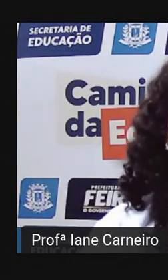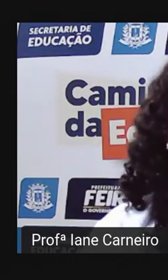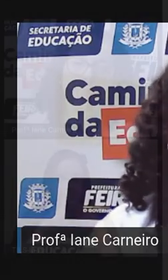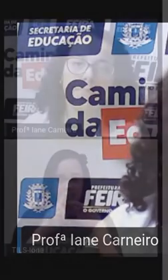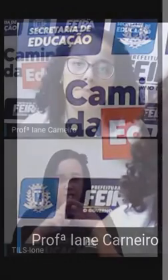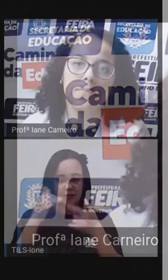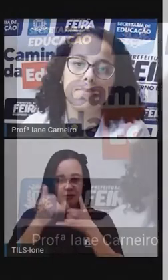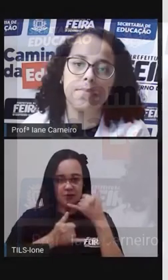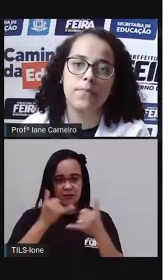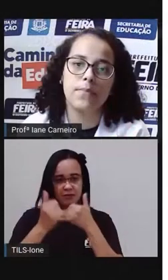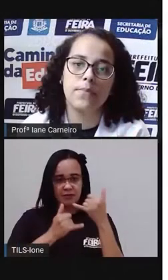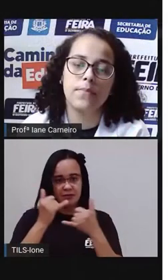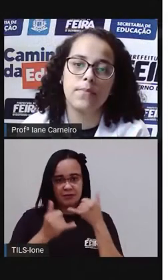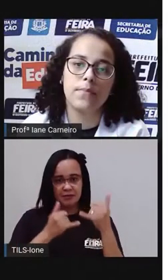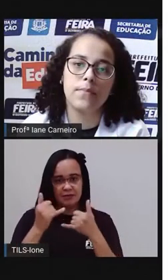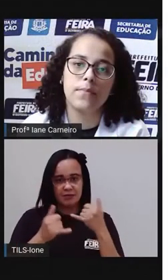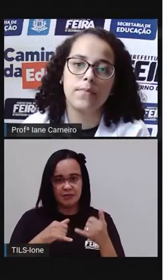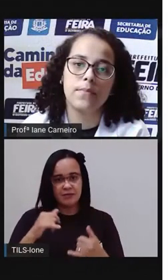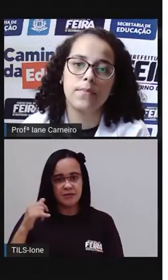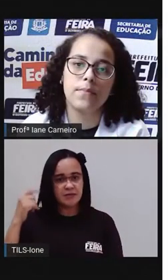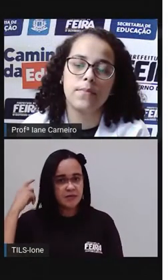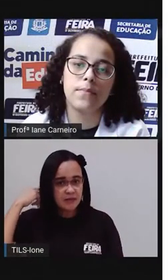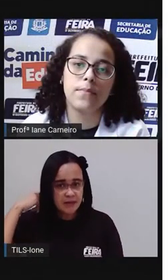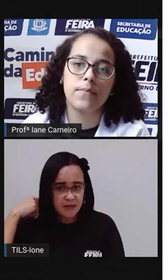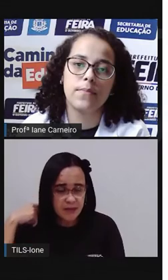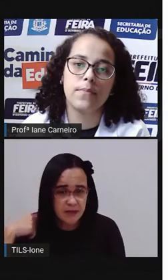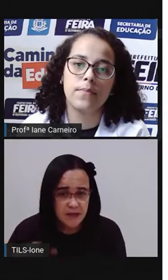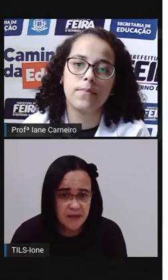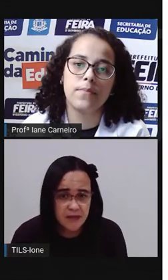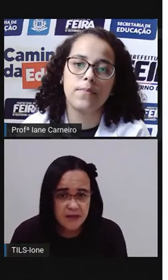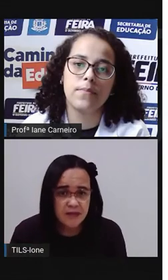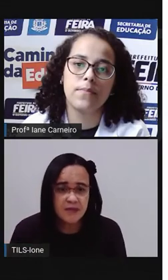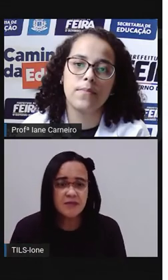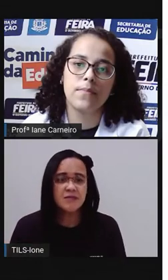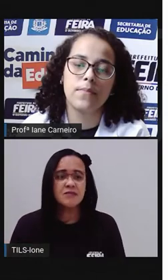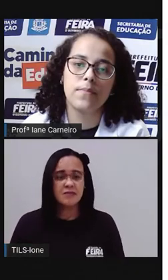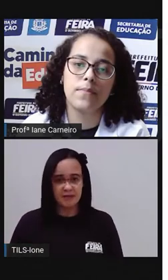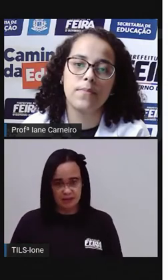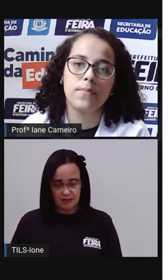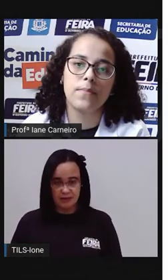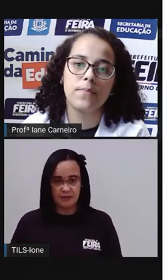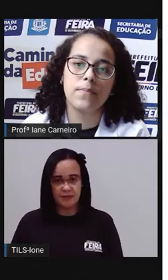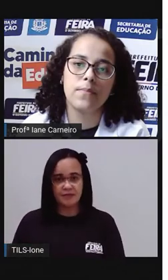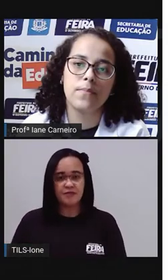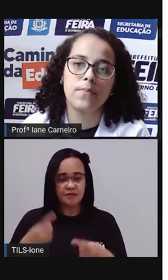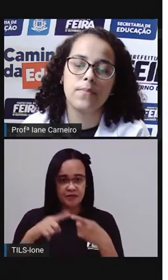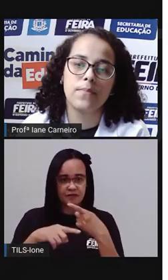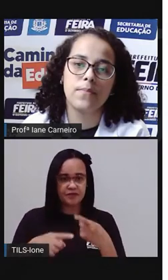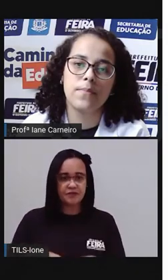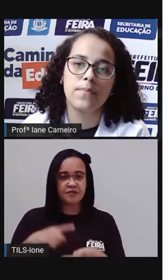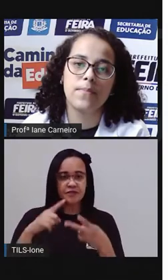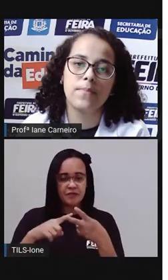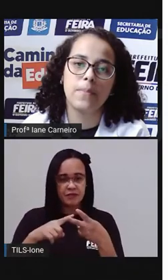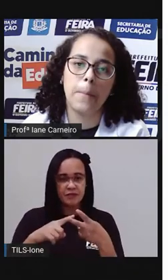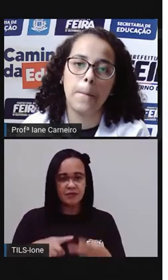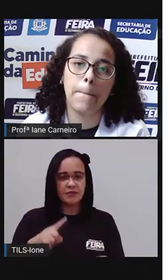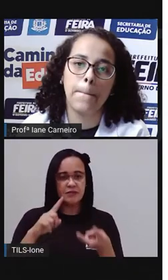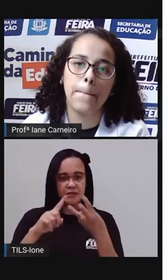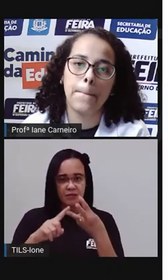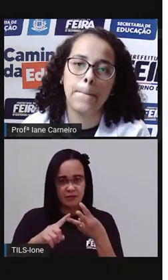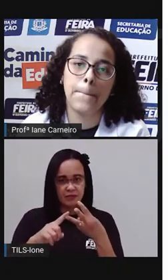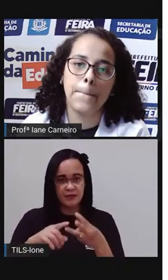abraçar É